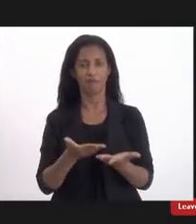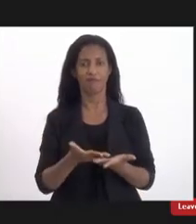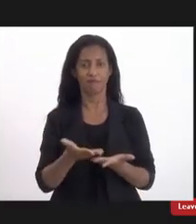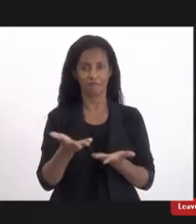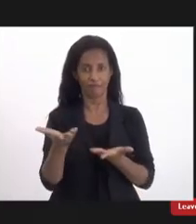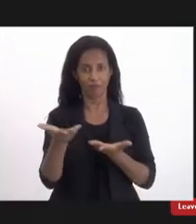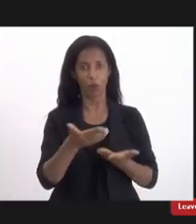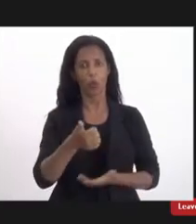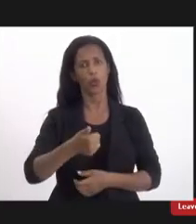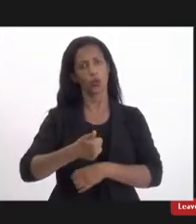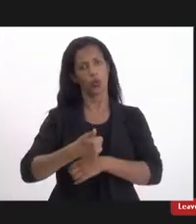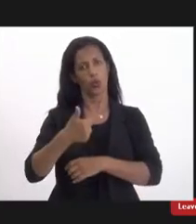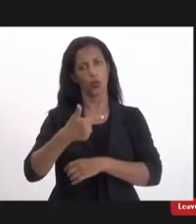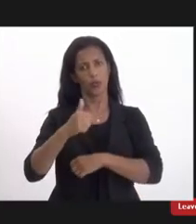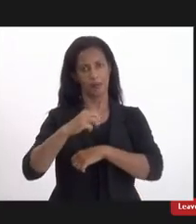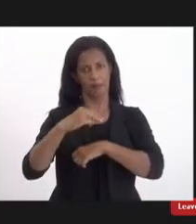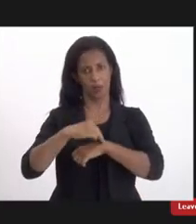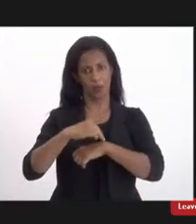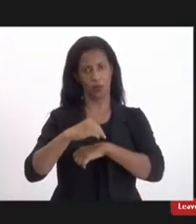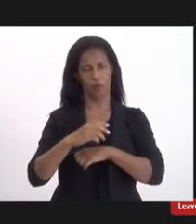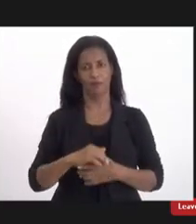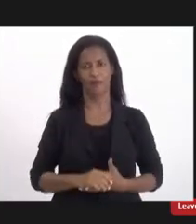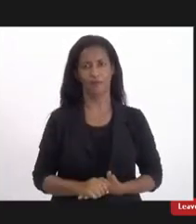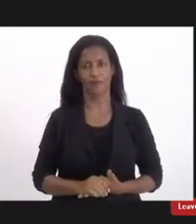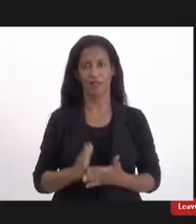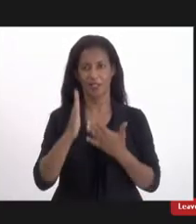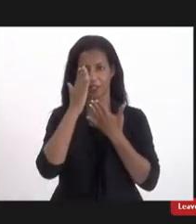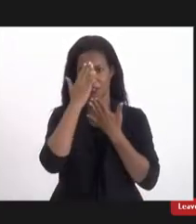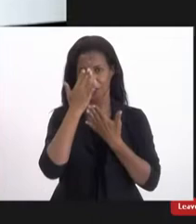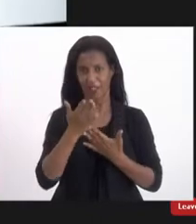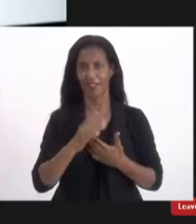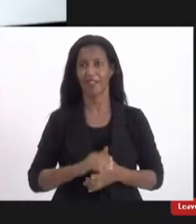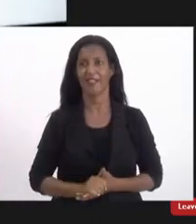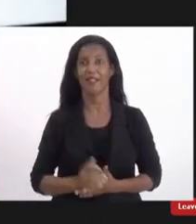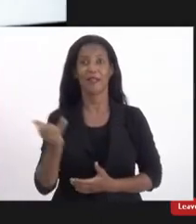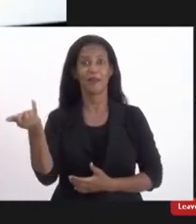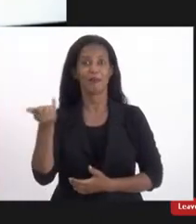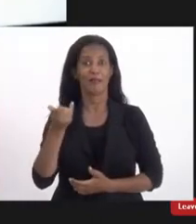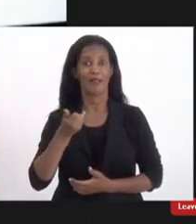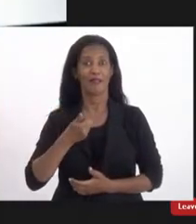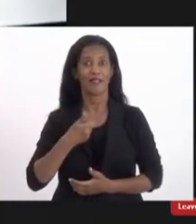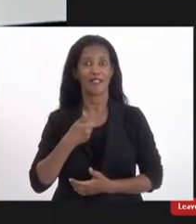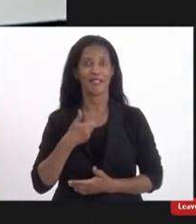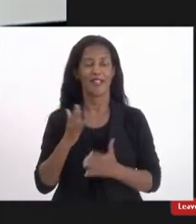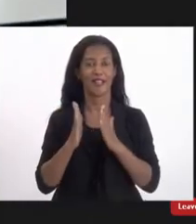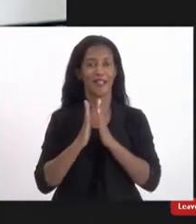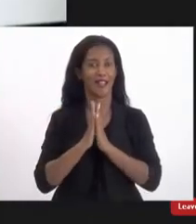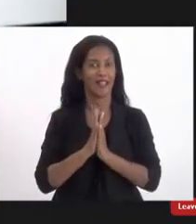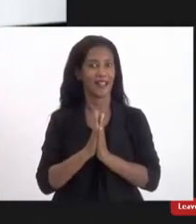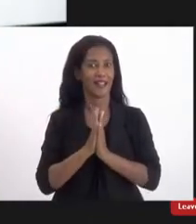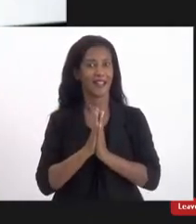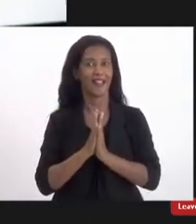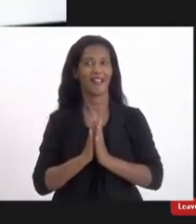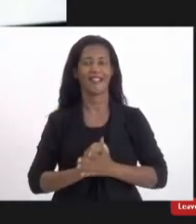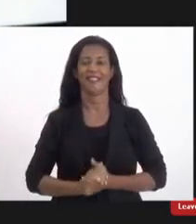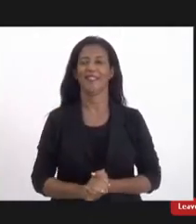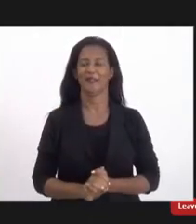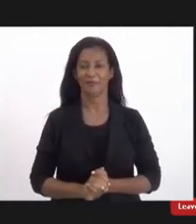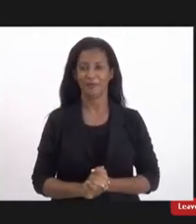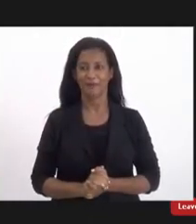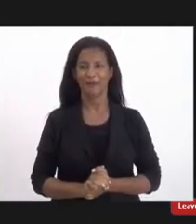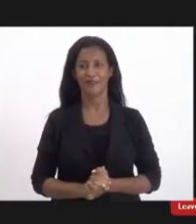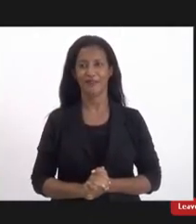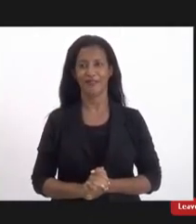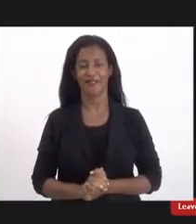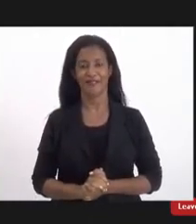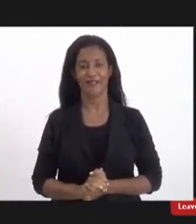12 minutinhos tá e a gente agradece por favor eu sou muito prolímpica a da Débora